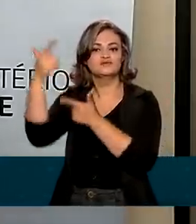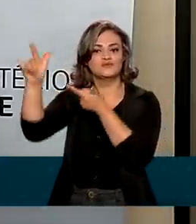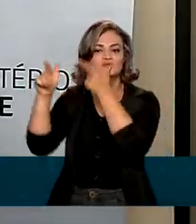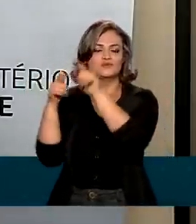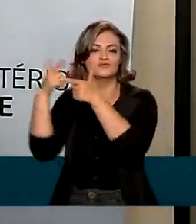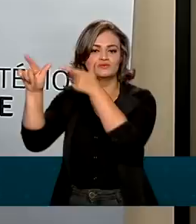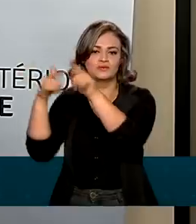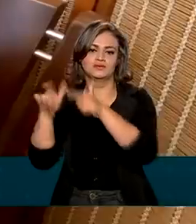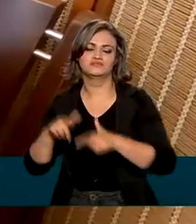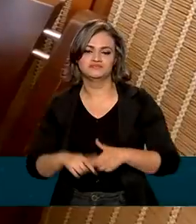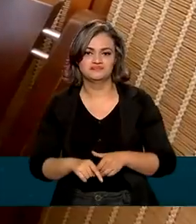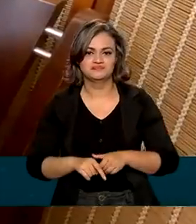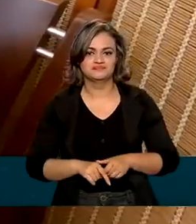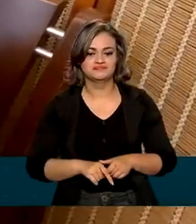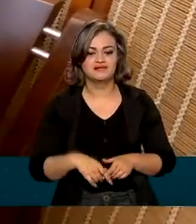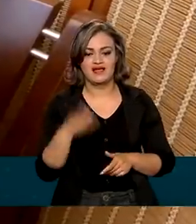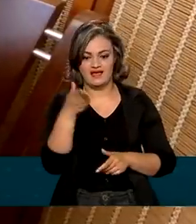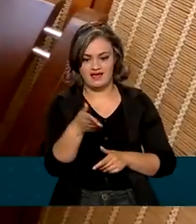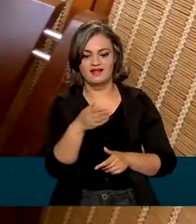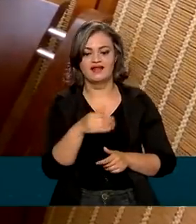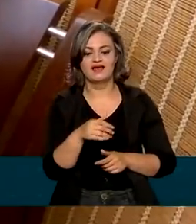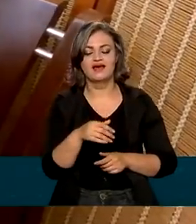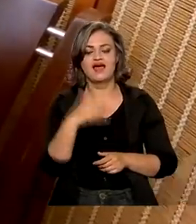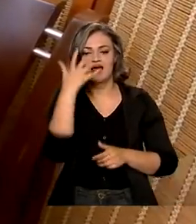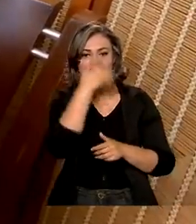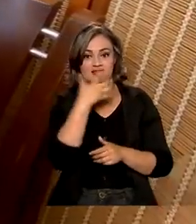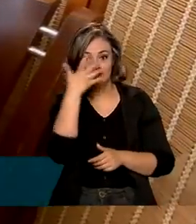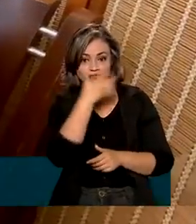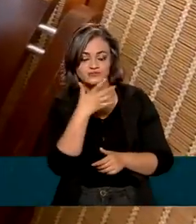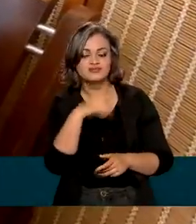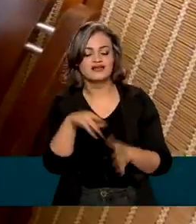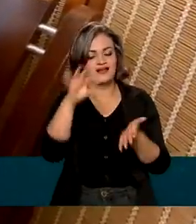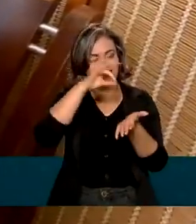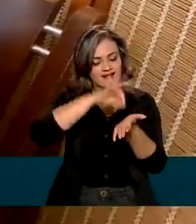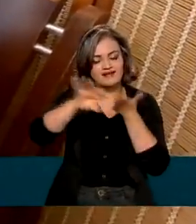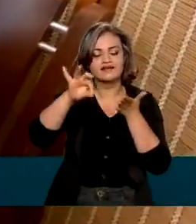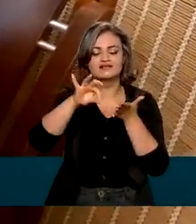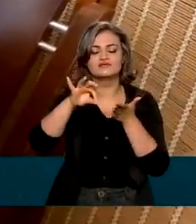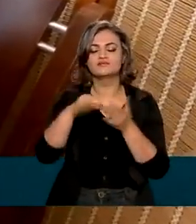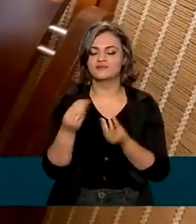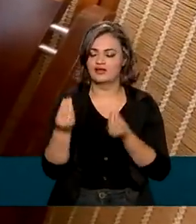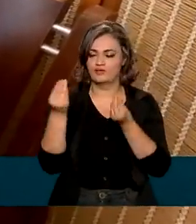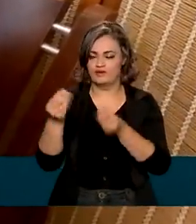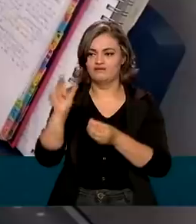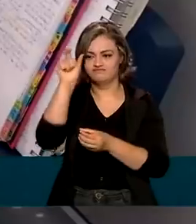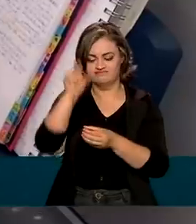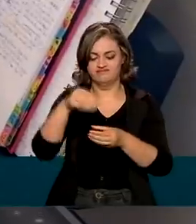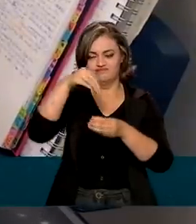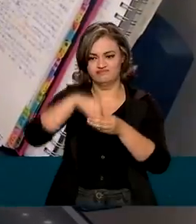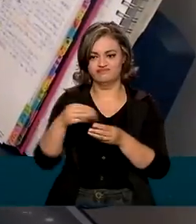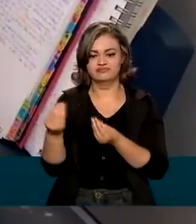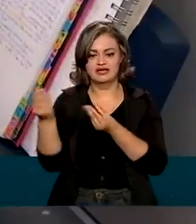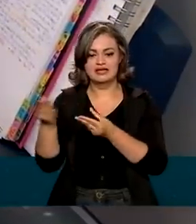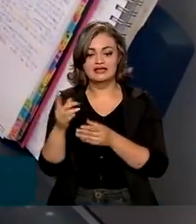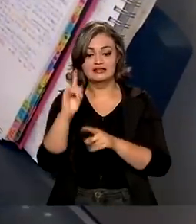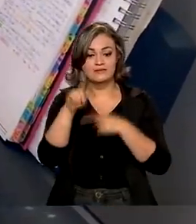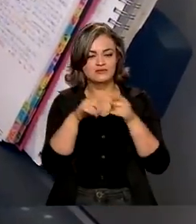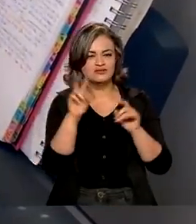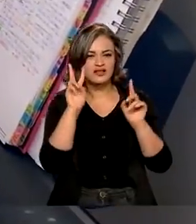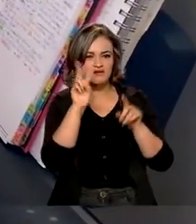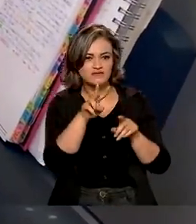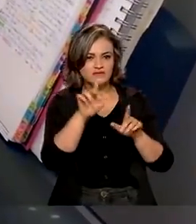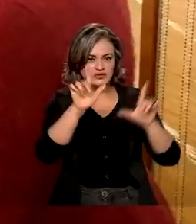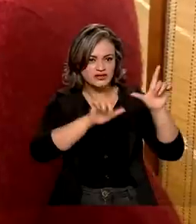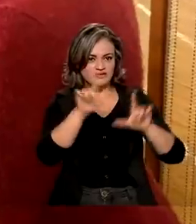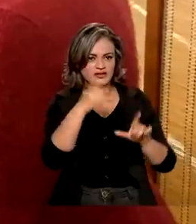em outros revistas internacionais. A Daniele é musicista e se cadastrou no Hemocentro como doadora de medula depois de ver uma reportagem